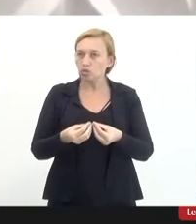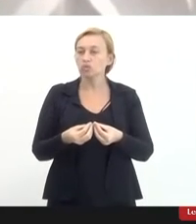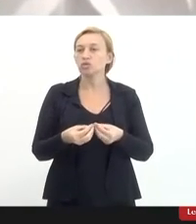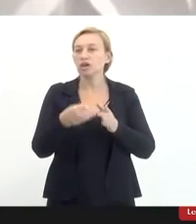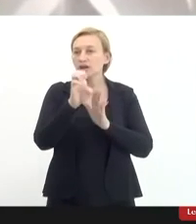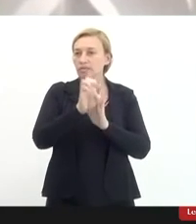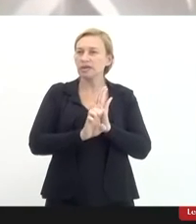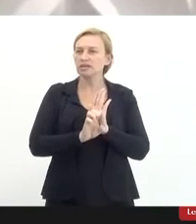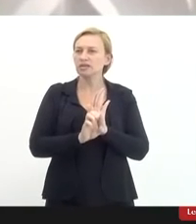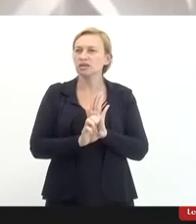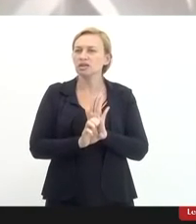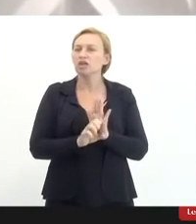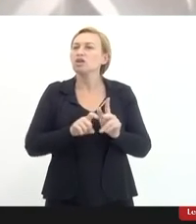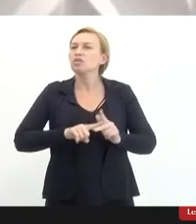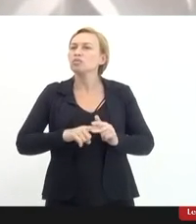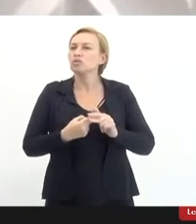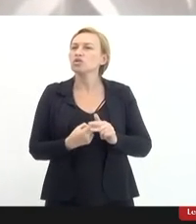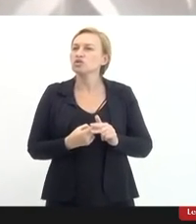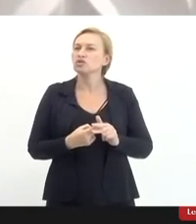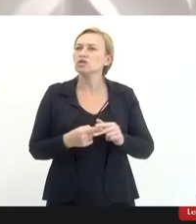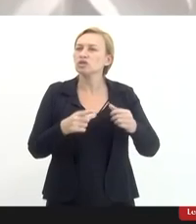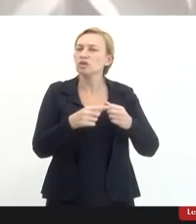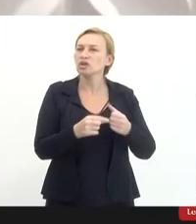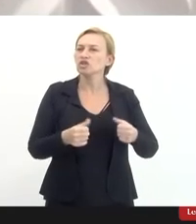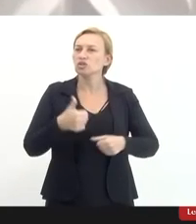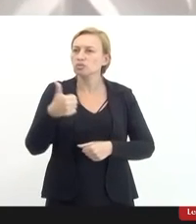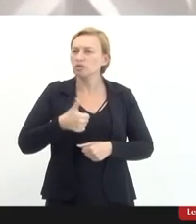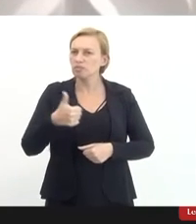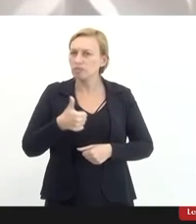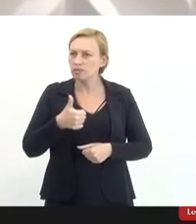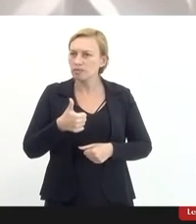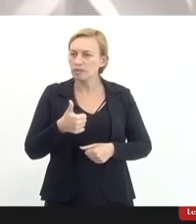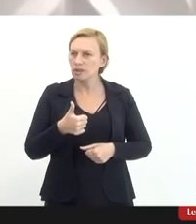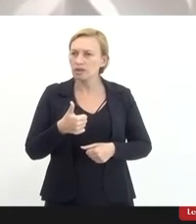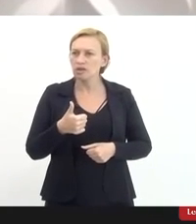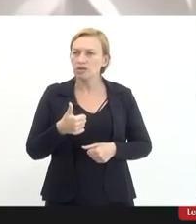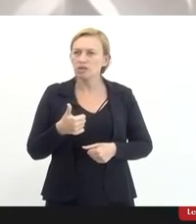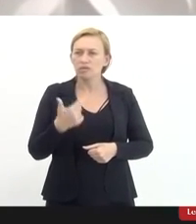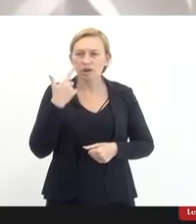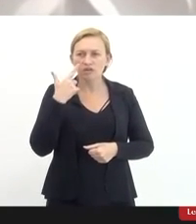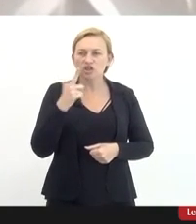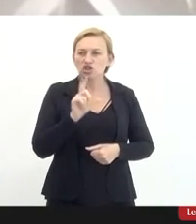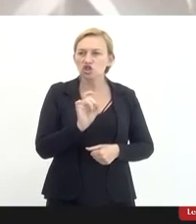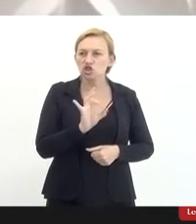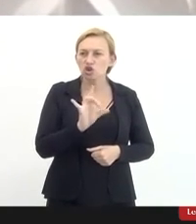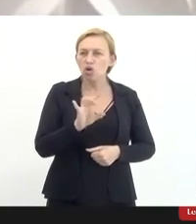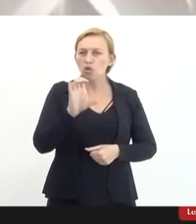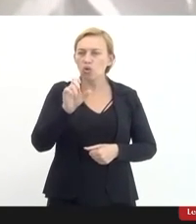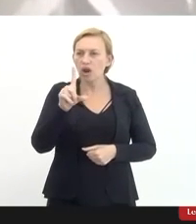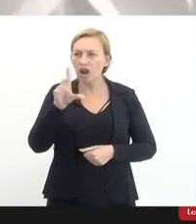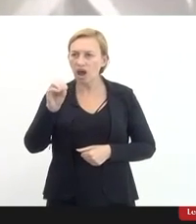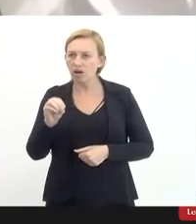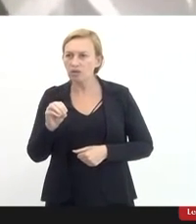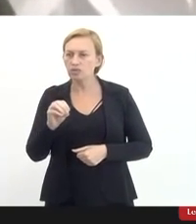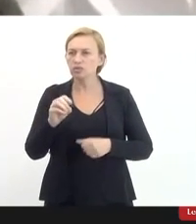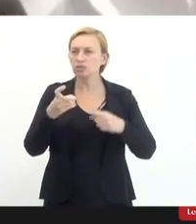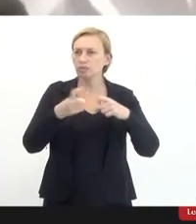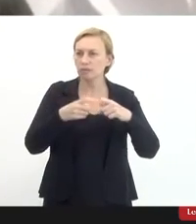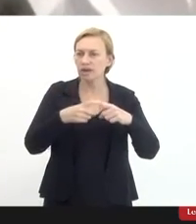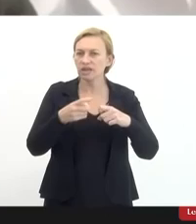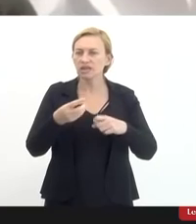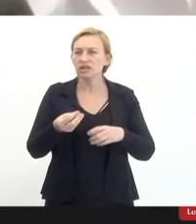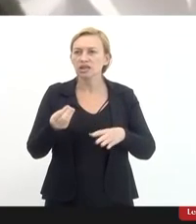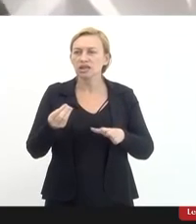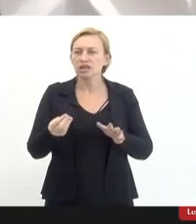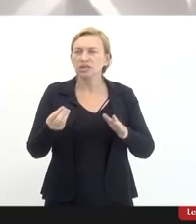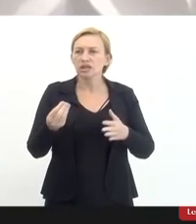emenda modificativa do artigo primeiro para constar apenas o laudo médico pericial que ateste deficiência